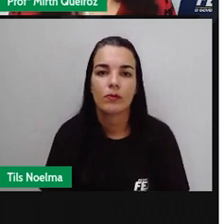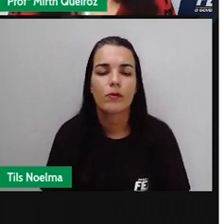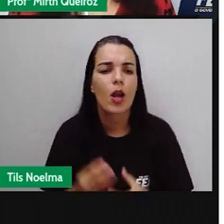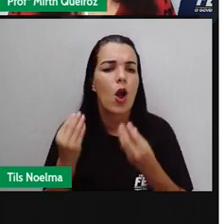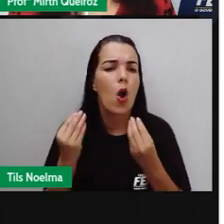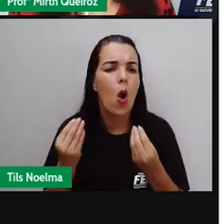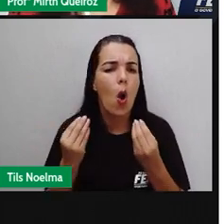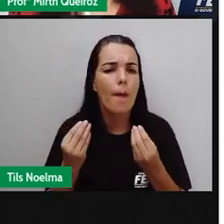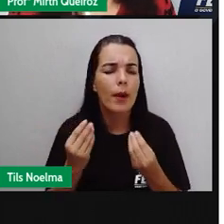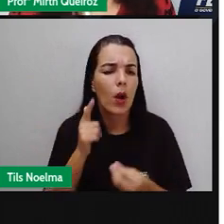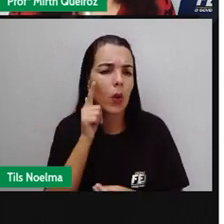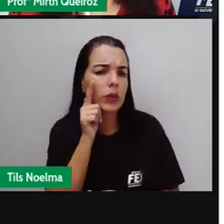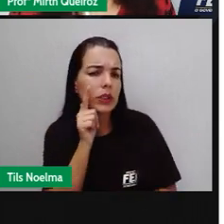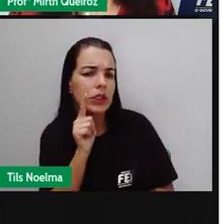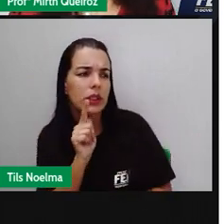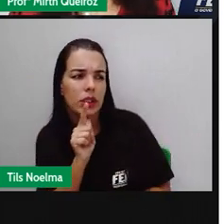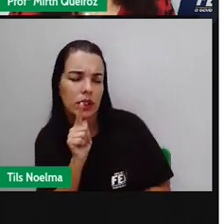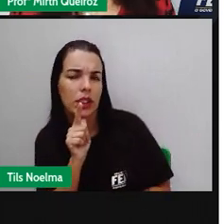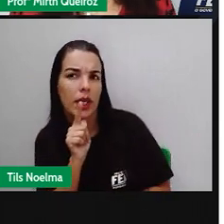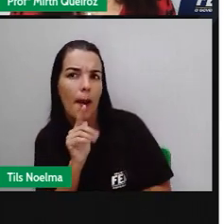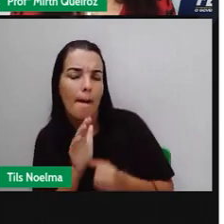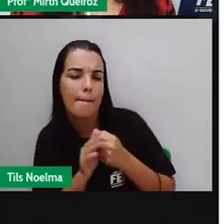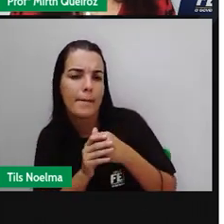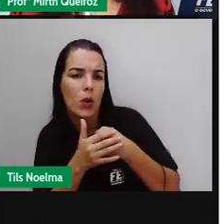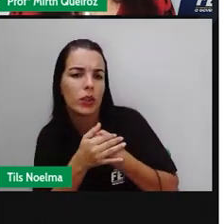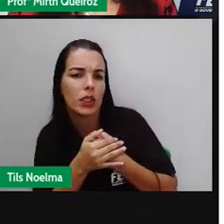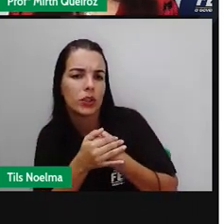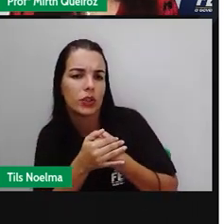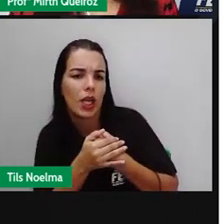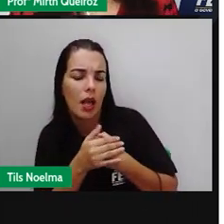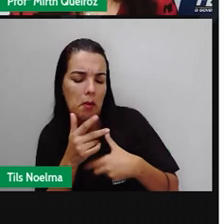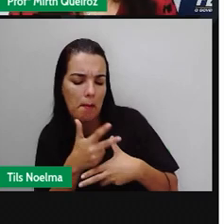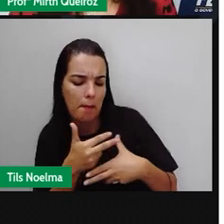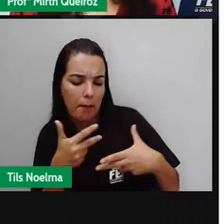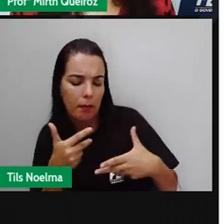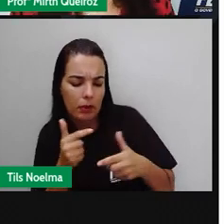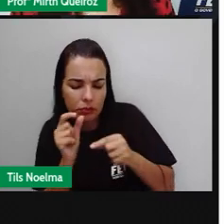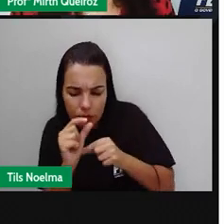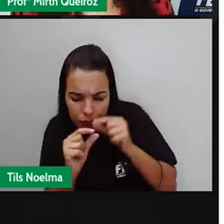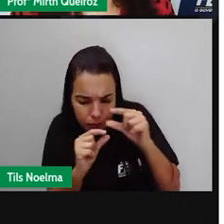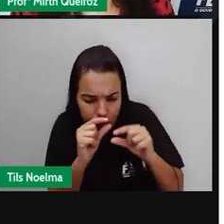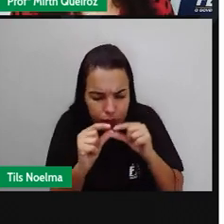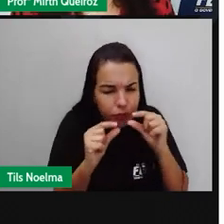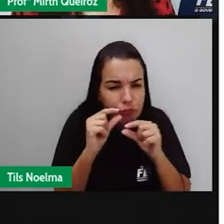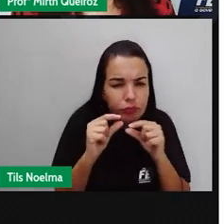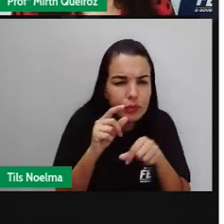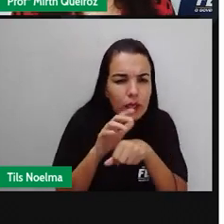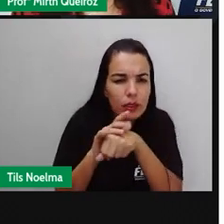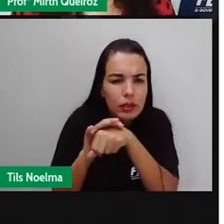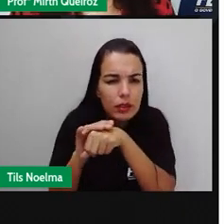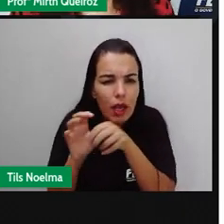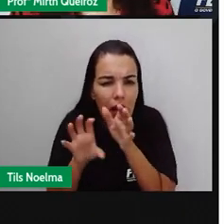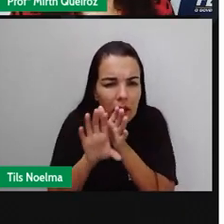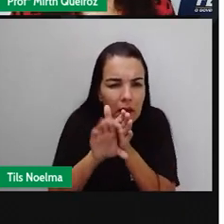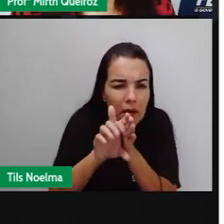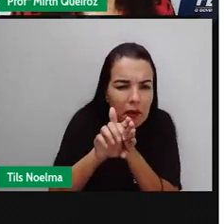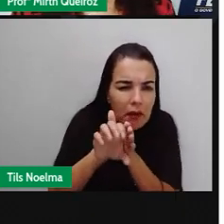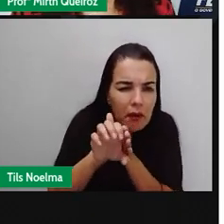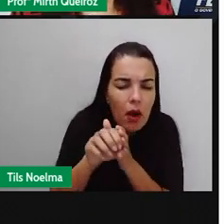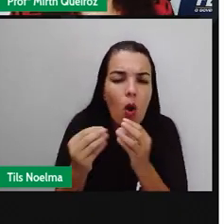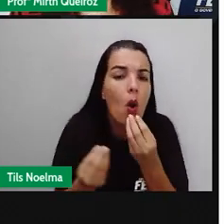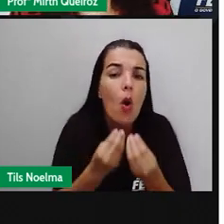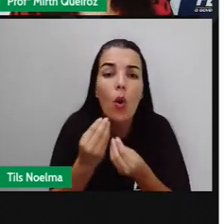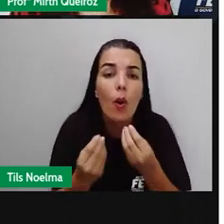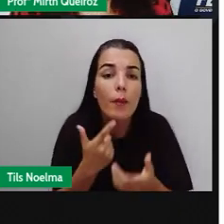Como é que conseguimos proteger dos micro-organismos, nos proteger dos micro-organismos patogênicos? Como é que a gente